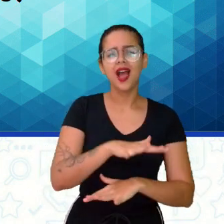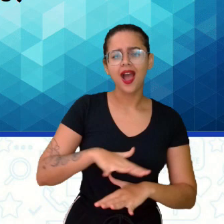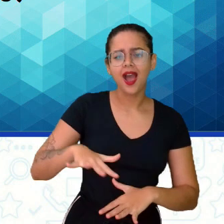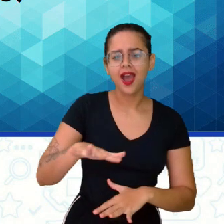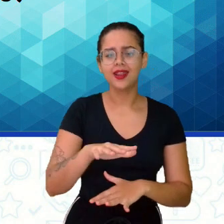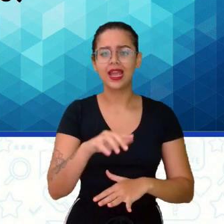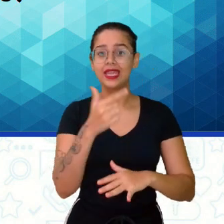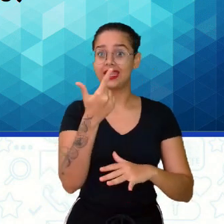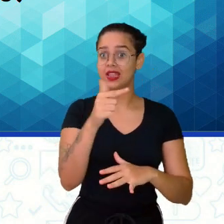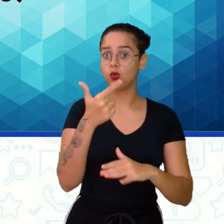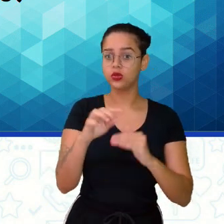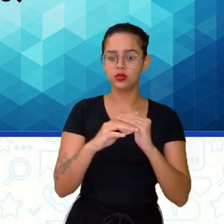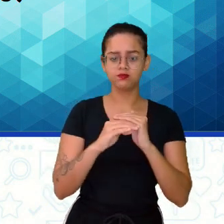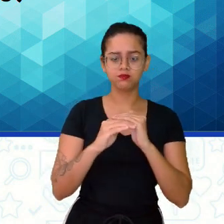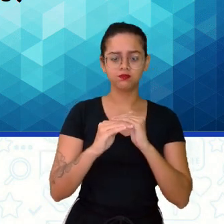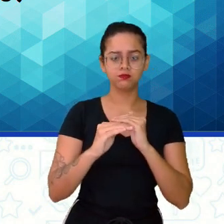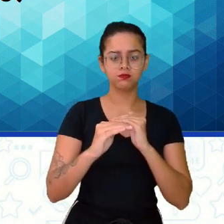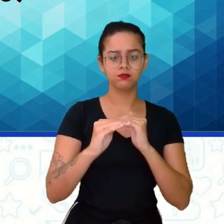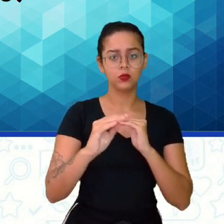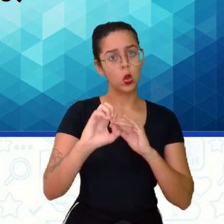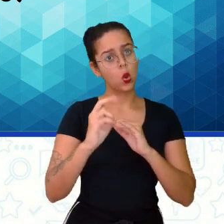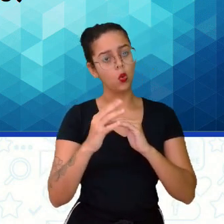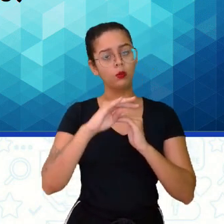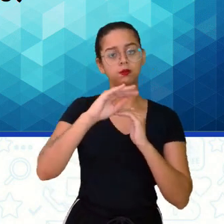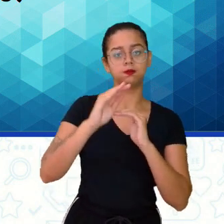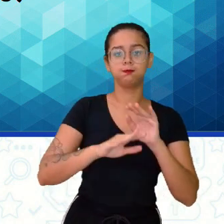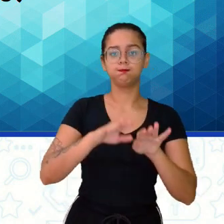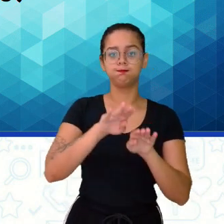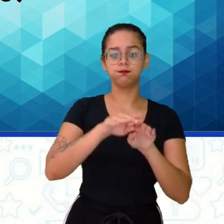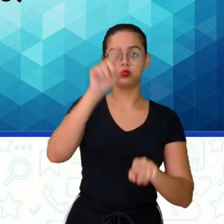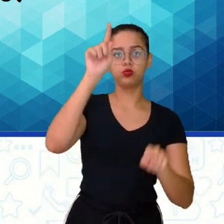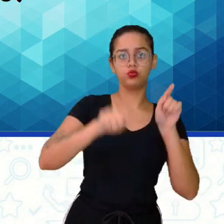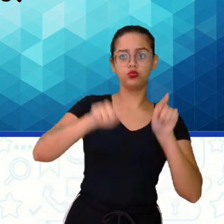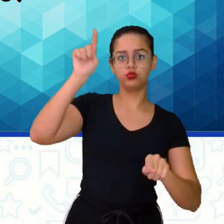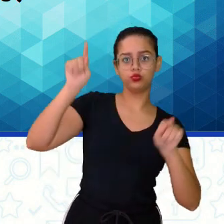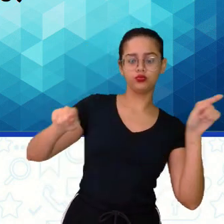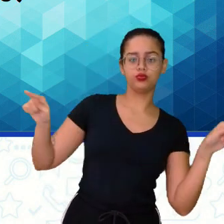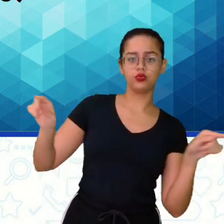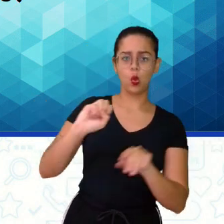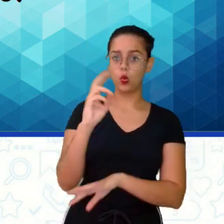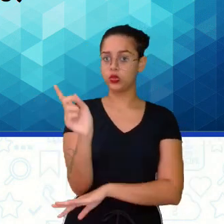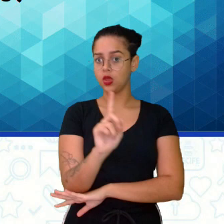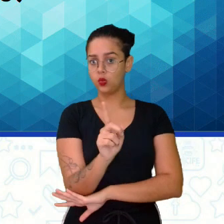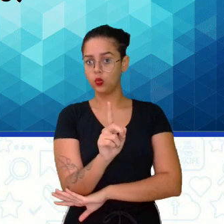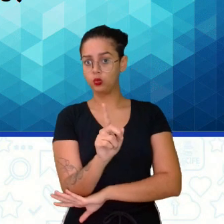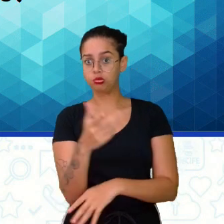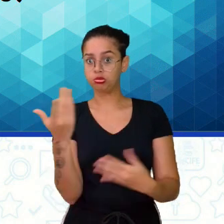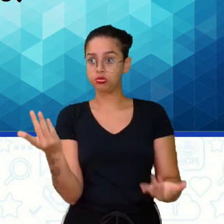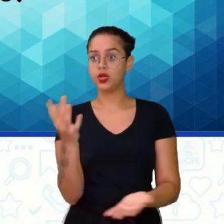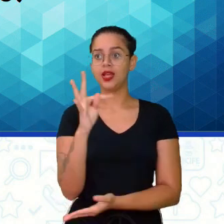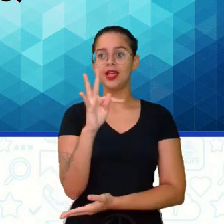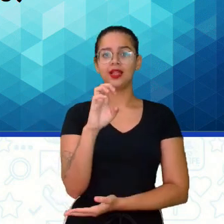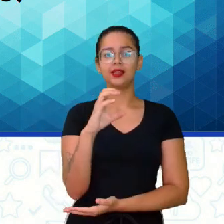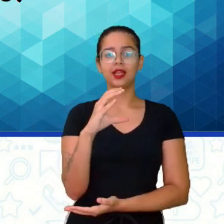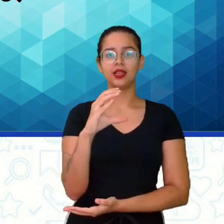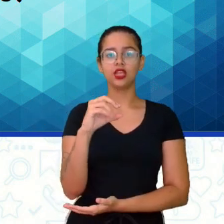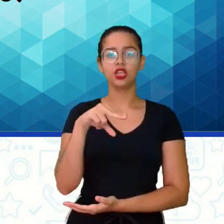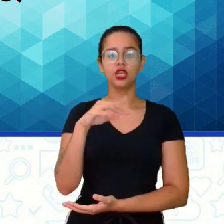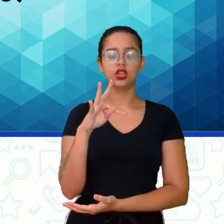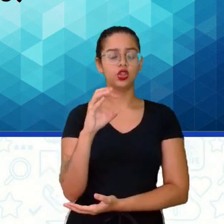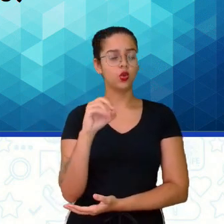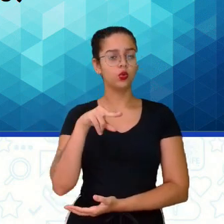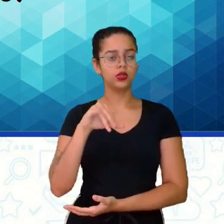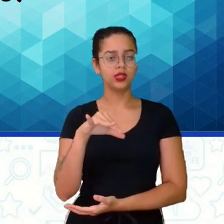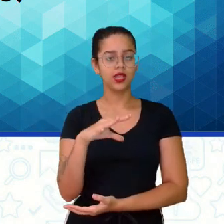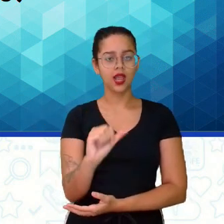instabilidade tectônica ou não? Então, isso vai ser um dos fatores que vão estar